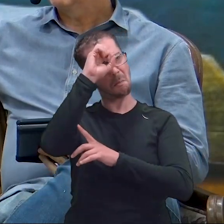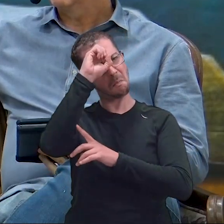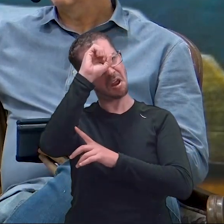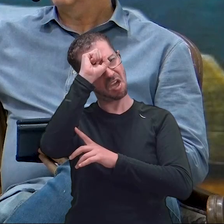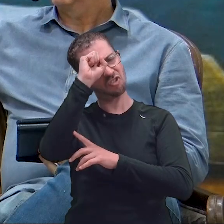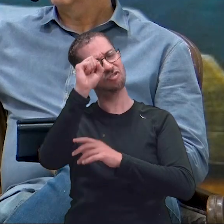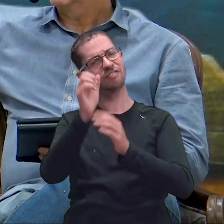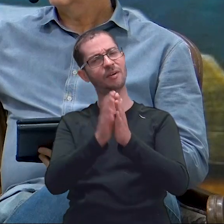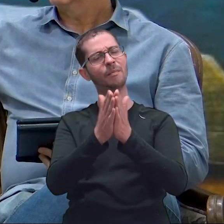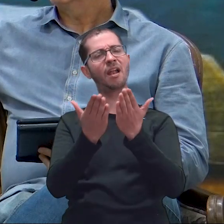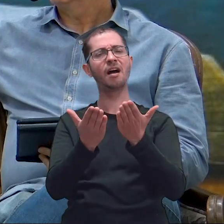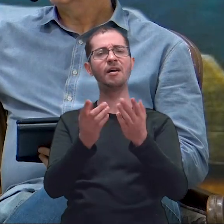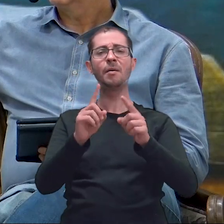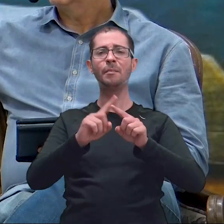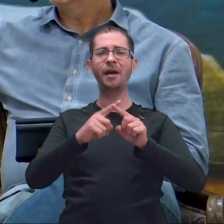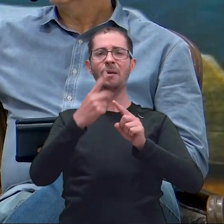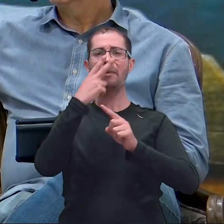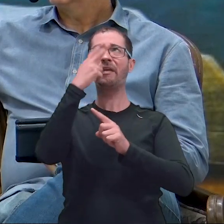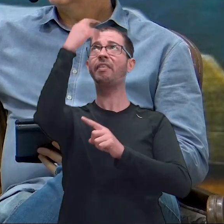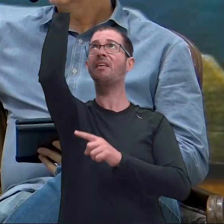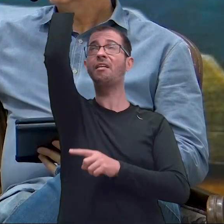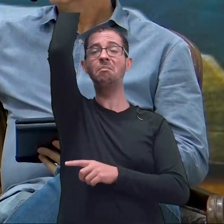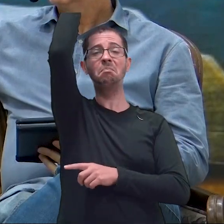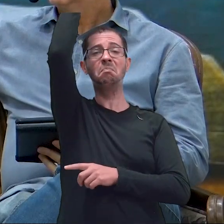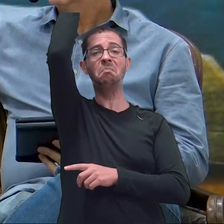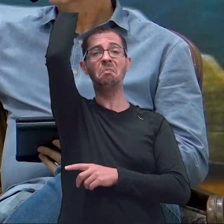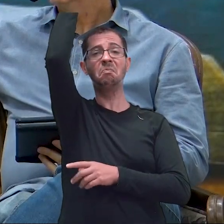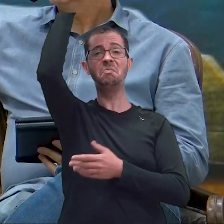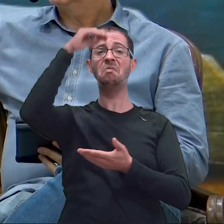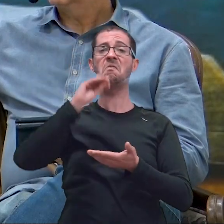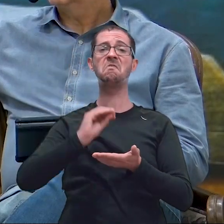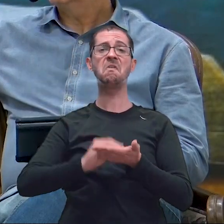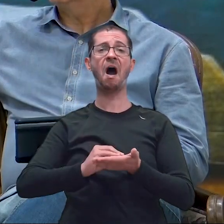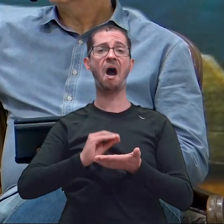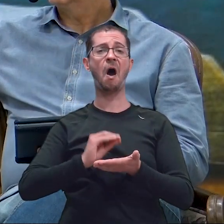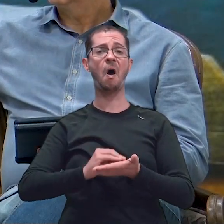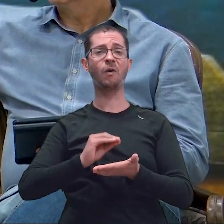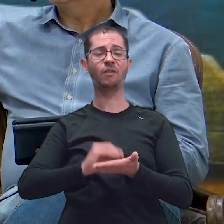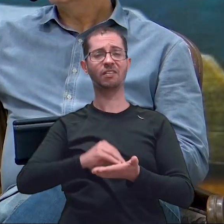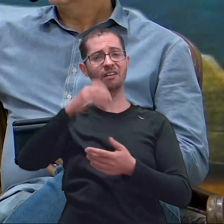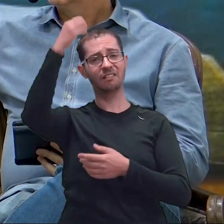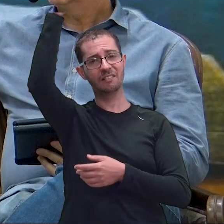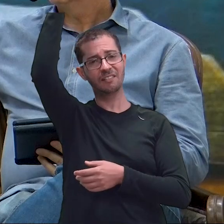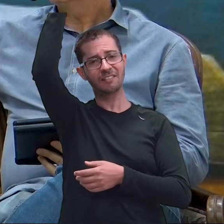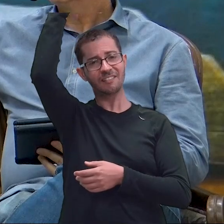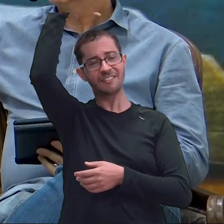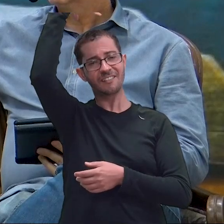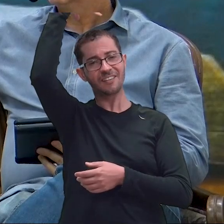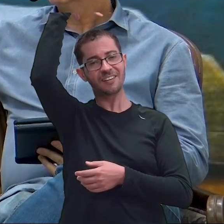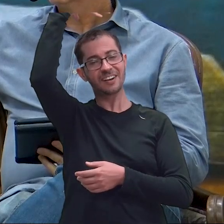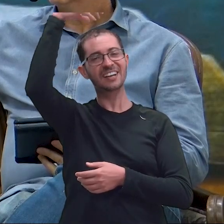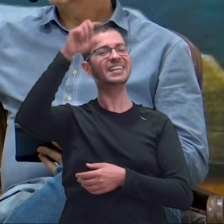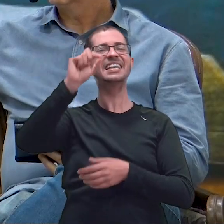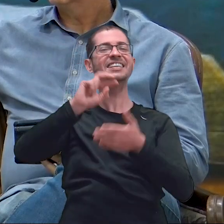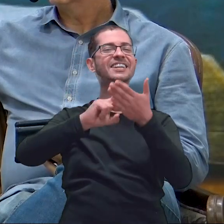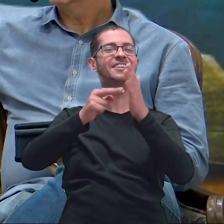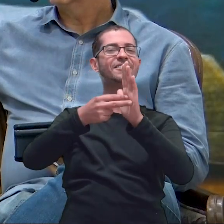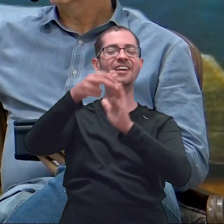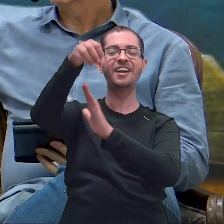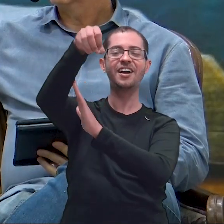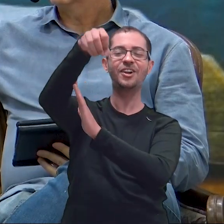mensagem, mas não tem luz. Quem é a luz? A luz é a palavra. A luz é Cristo. Então, se nós não